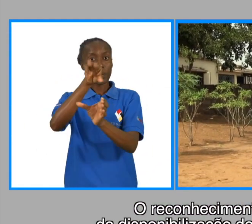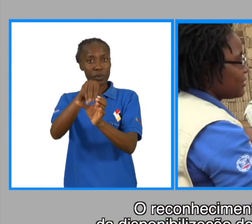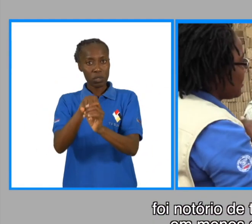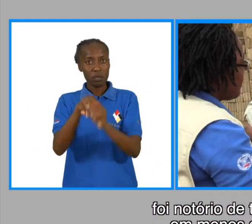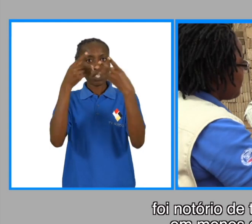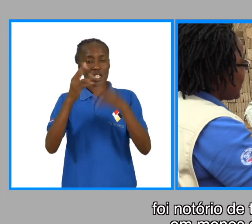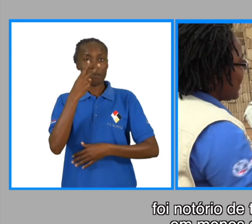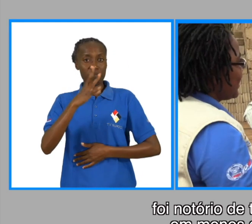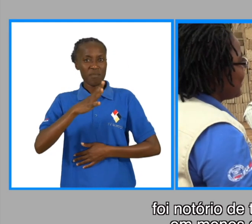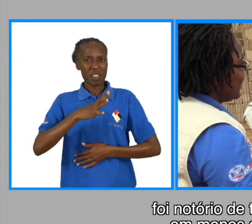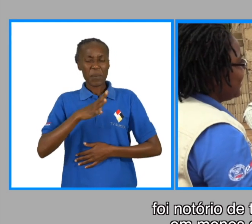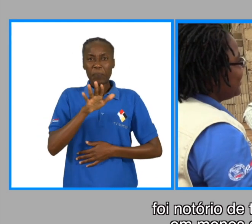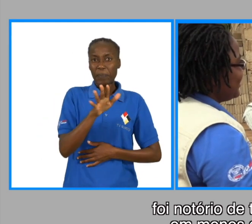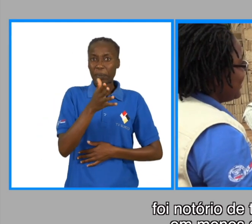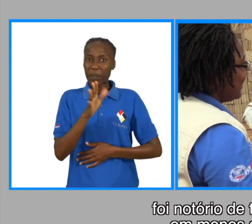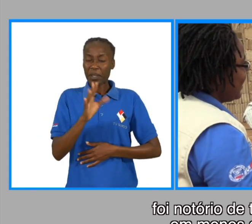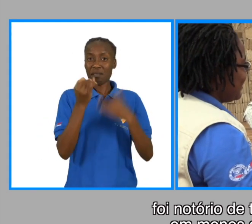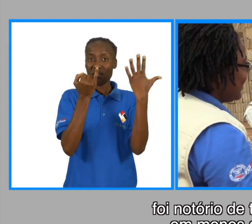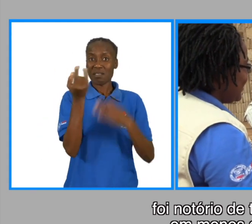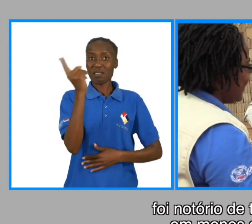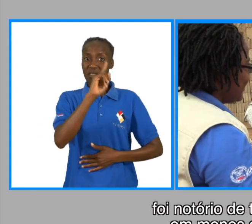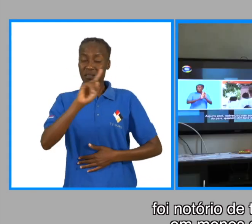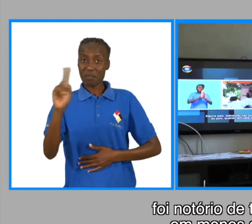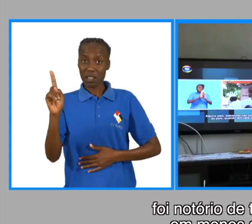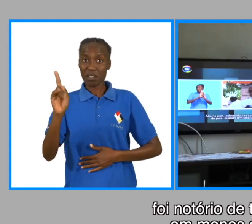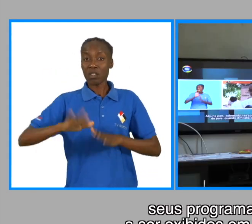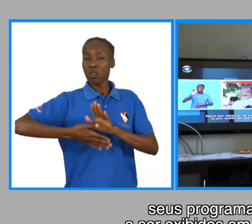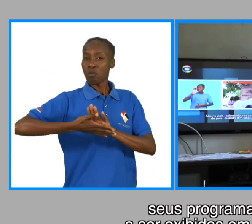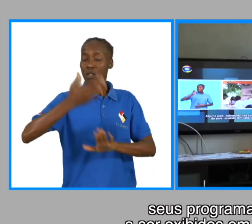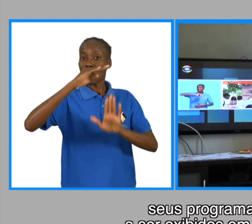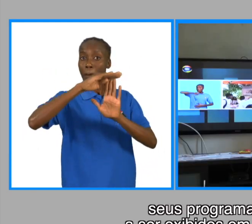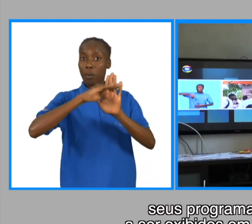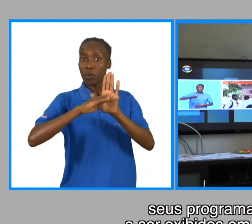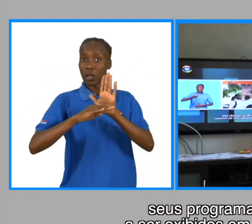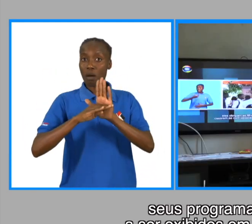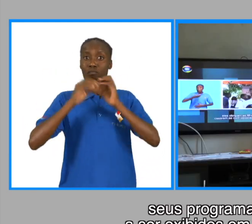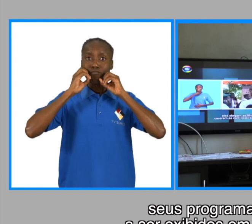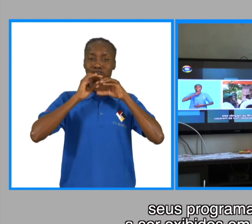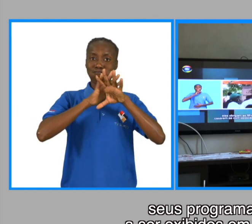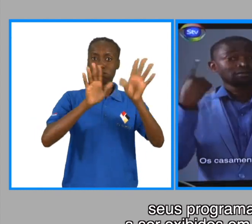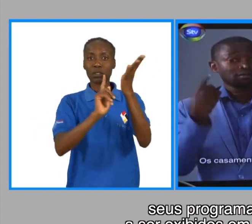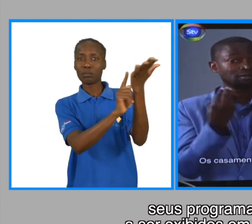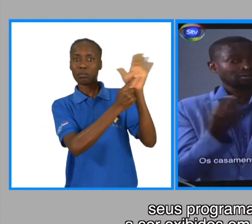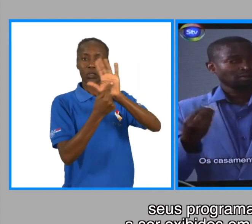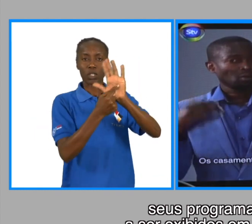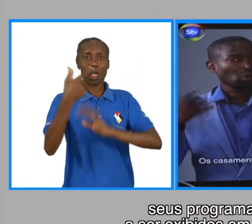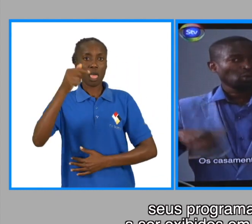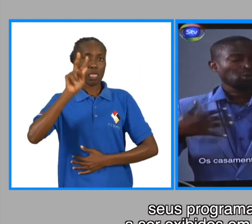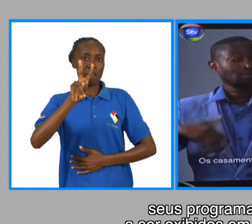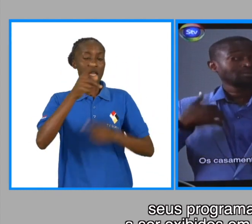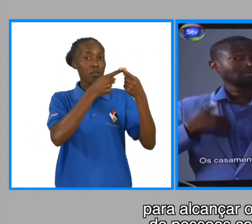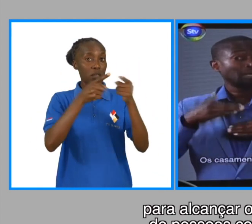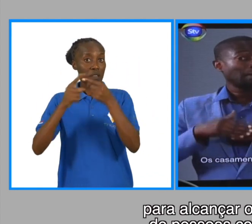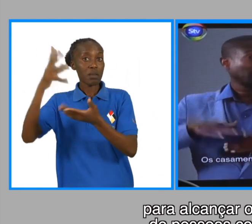inclusiva foi notório de tal forma que em menos de um ano seus programas começaram a ser exibidos em canais